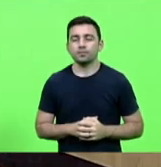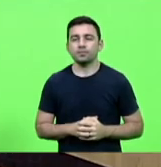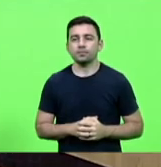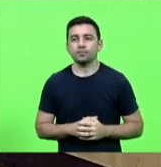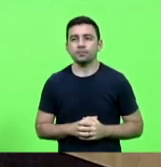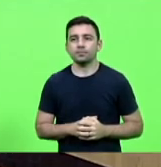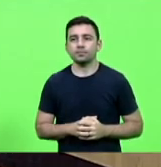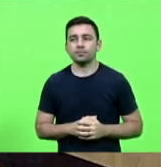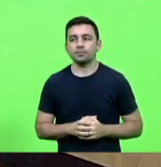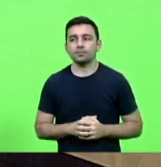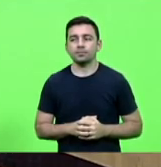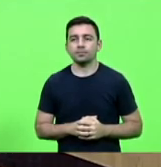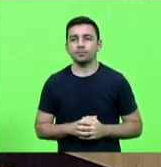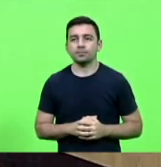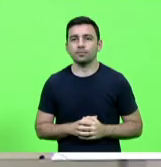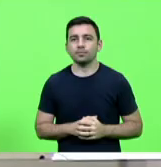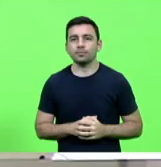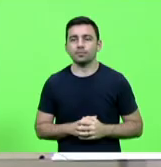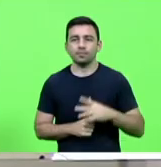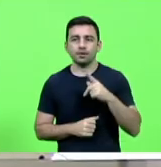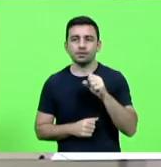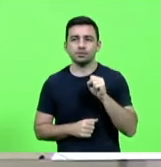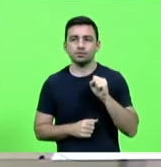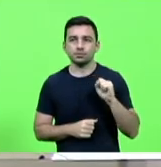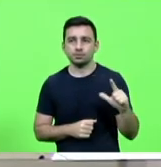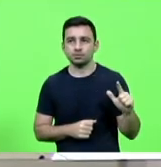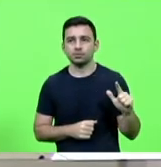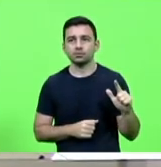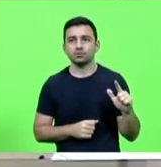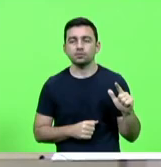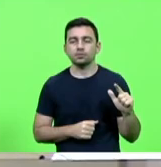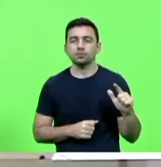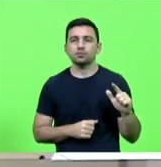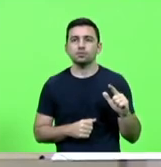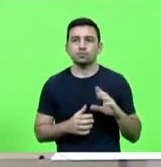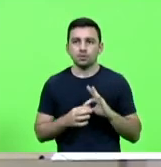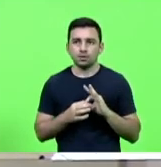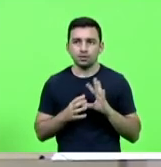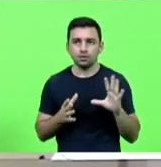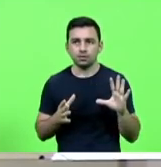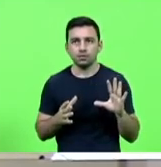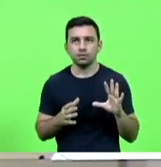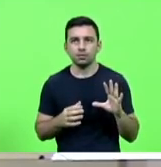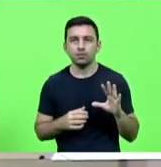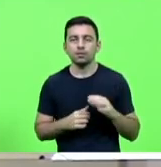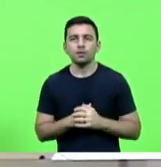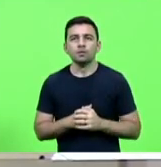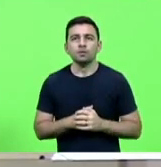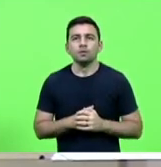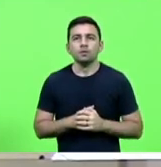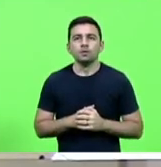próximo bloco PSL Partido Liberal por 15 minutos